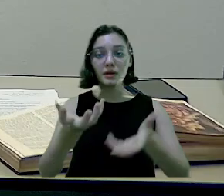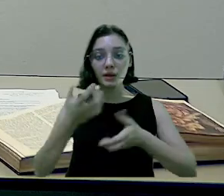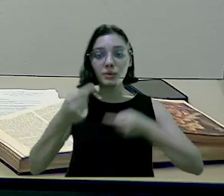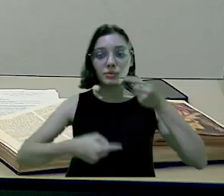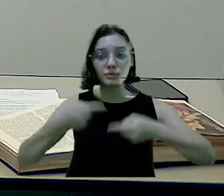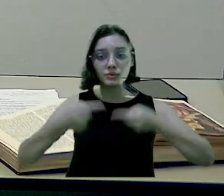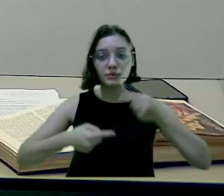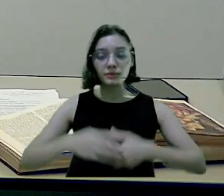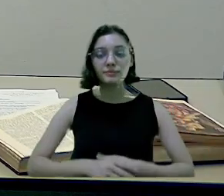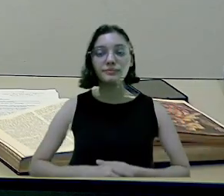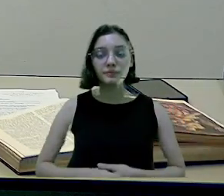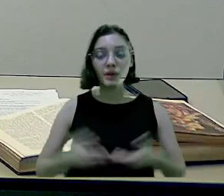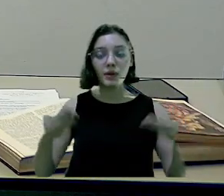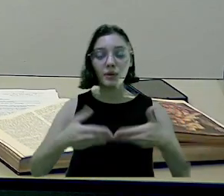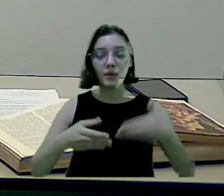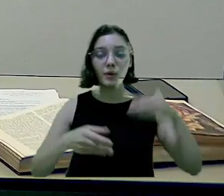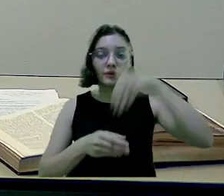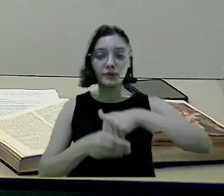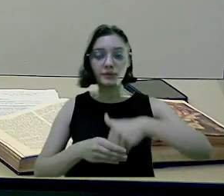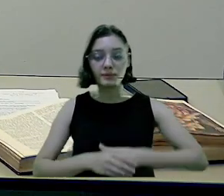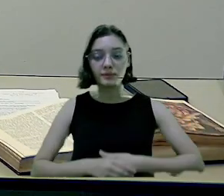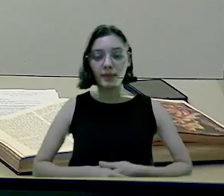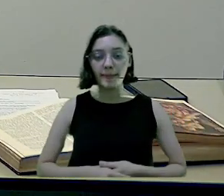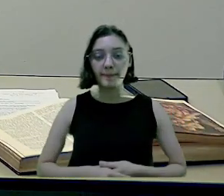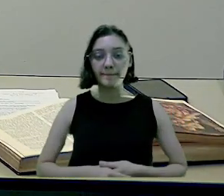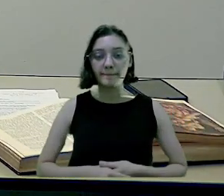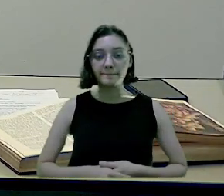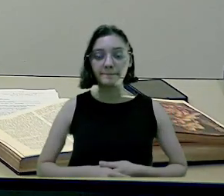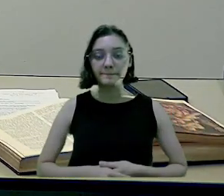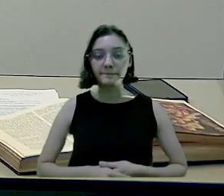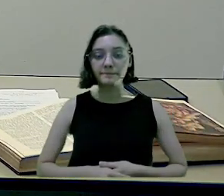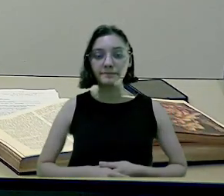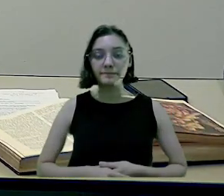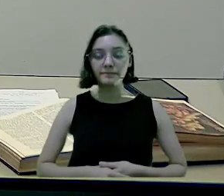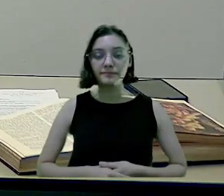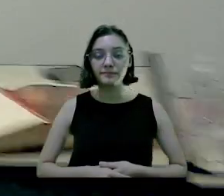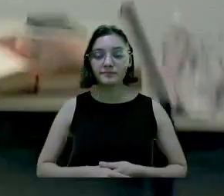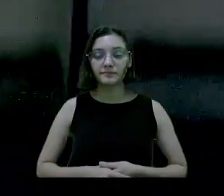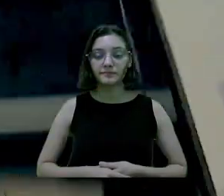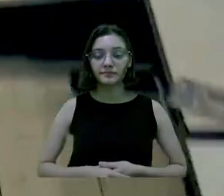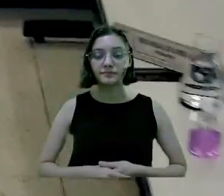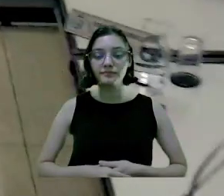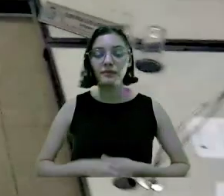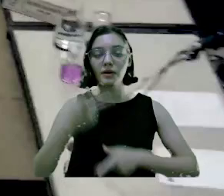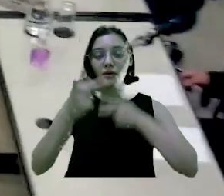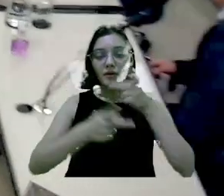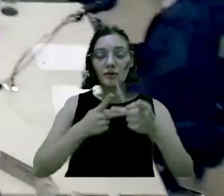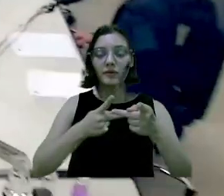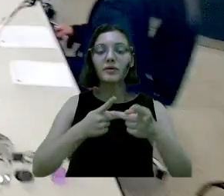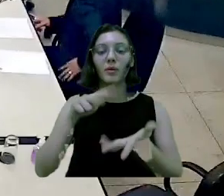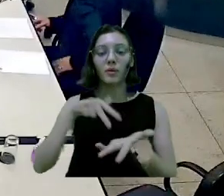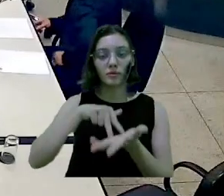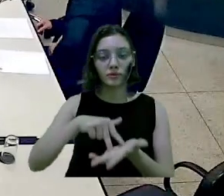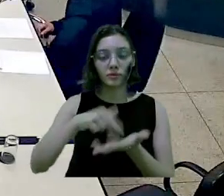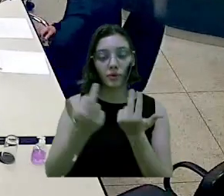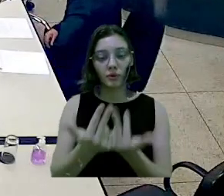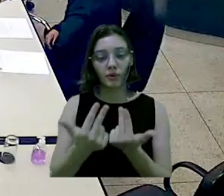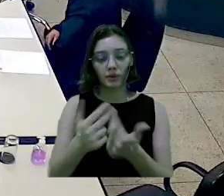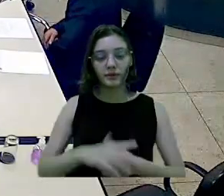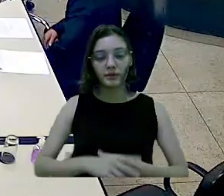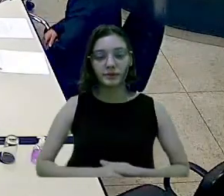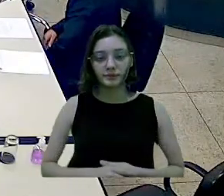Ninguém mais querendo fazer o uso da palavra, vou colocá-lo em votação. Está em votação o requerimento. Os que forem a favor,